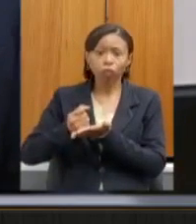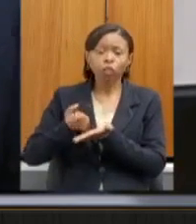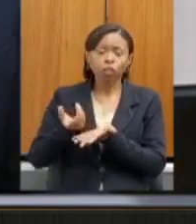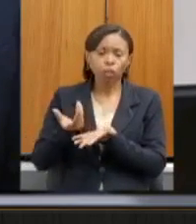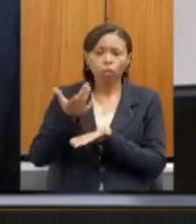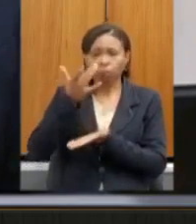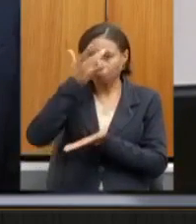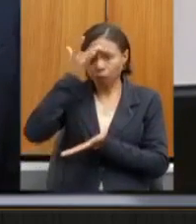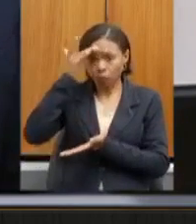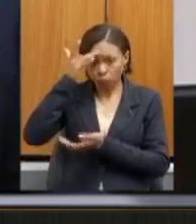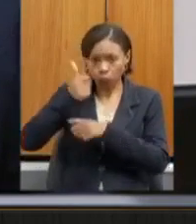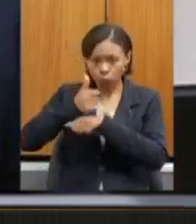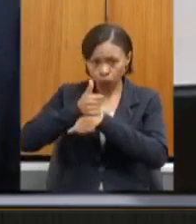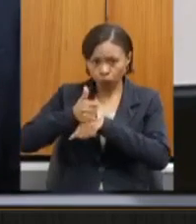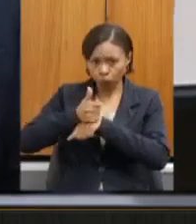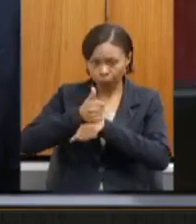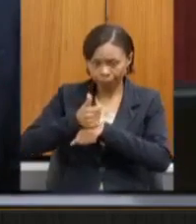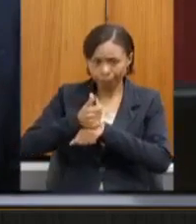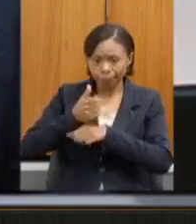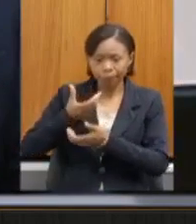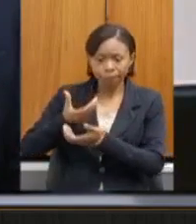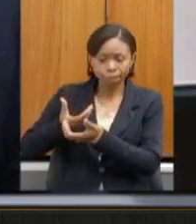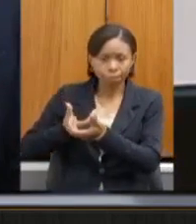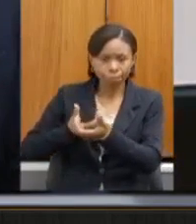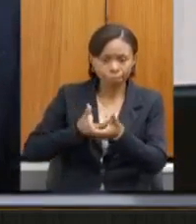está no